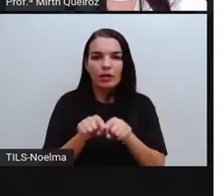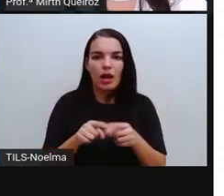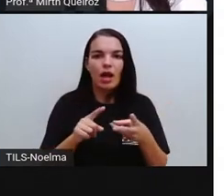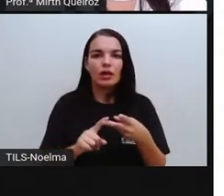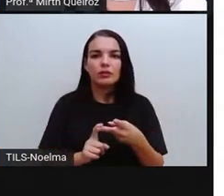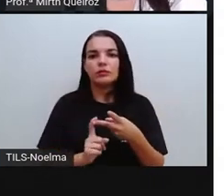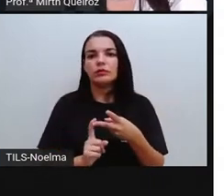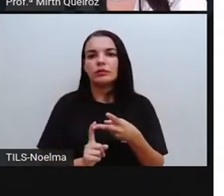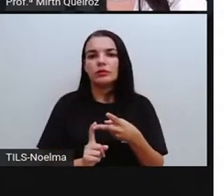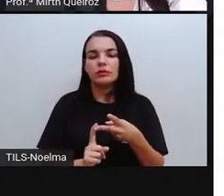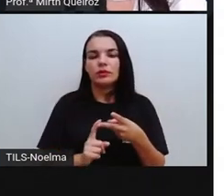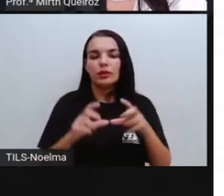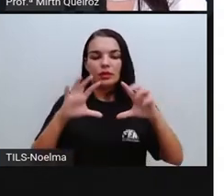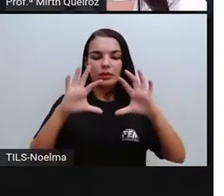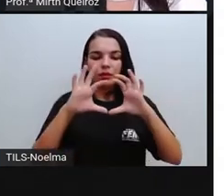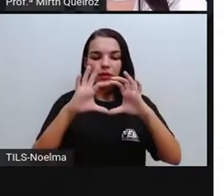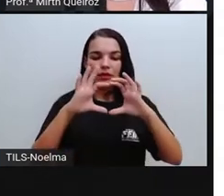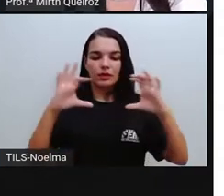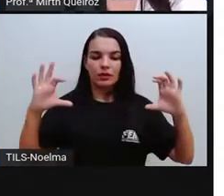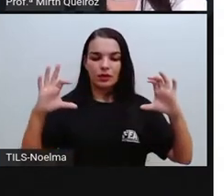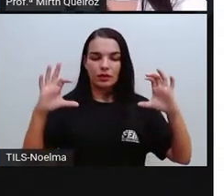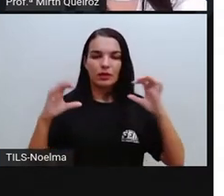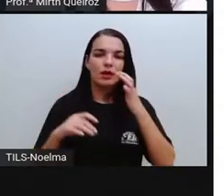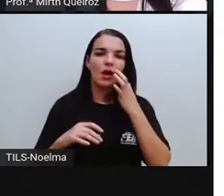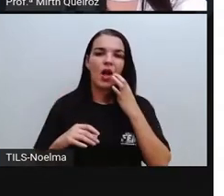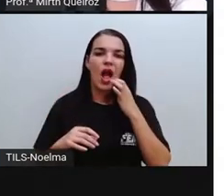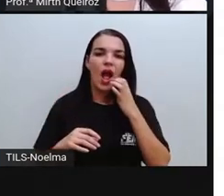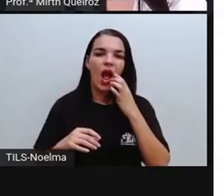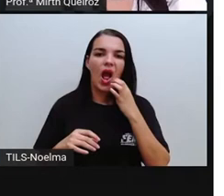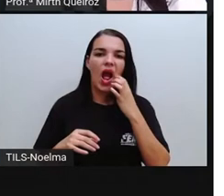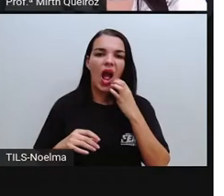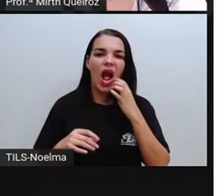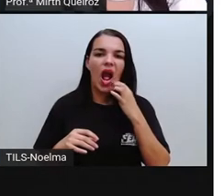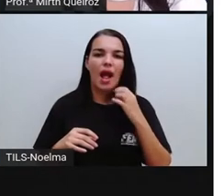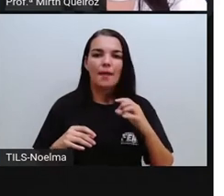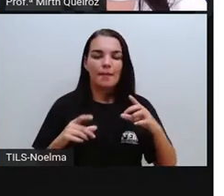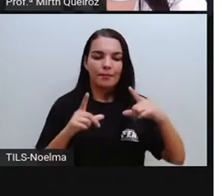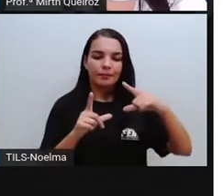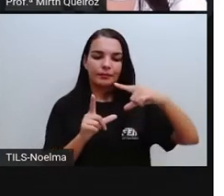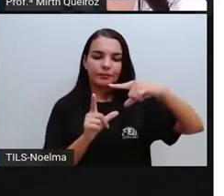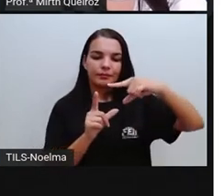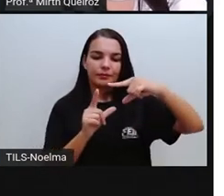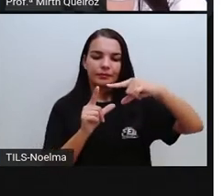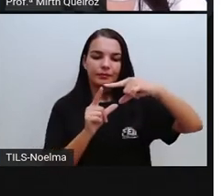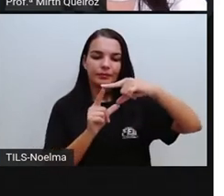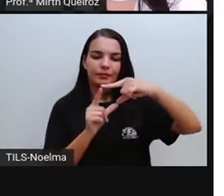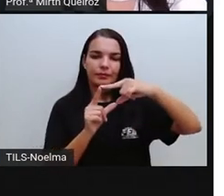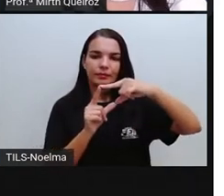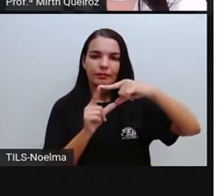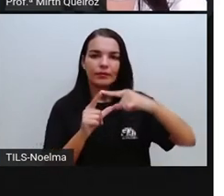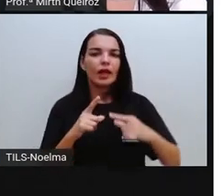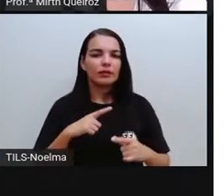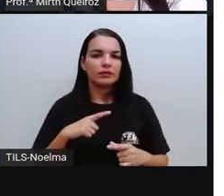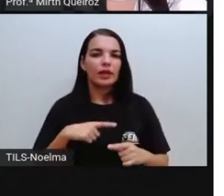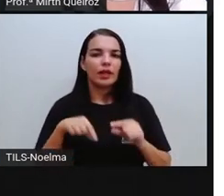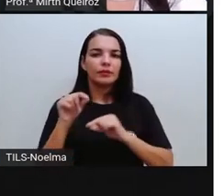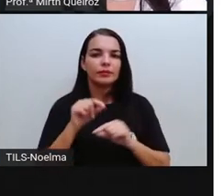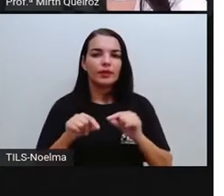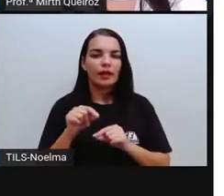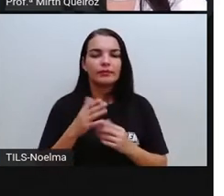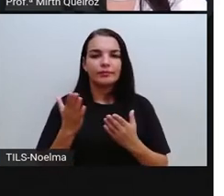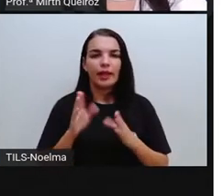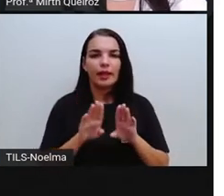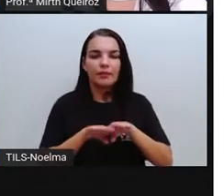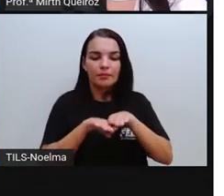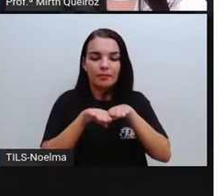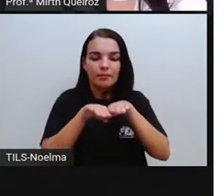quadrado, paralelogramo, trapézio, losango, triângulo. O nome